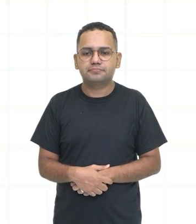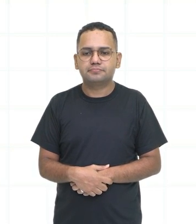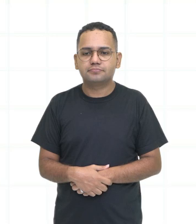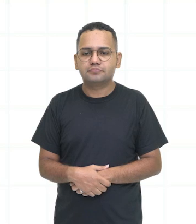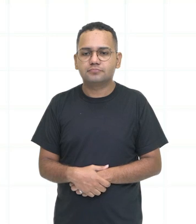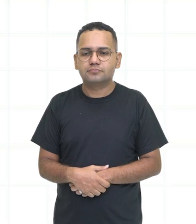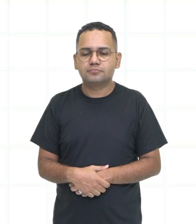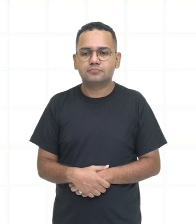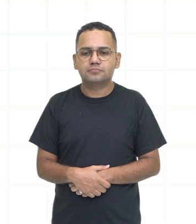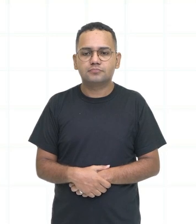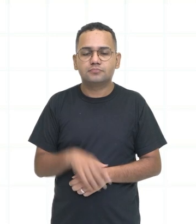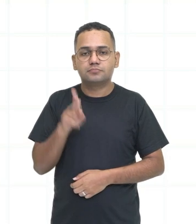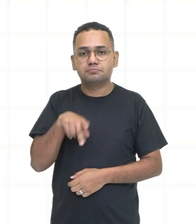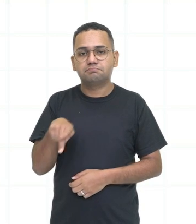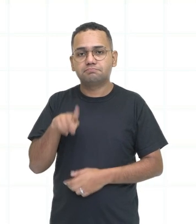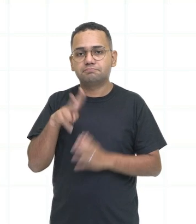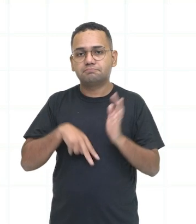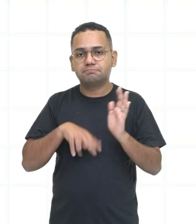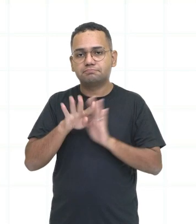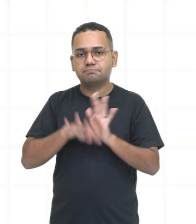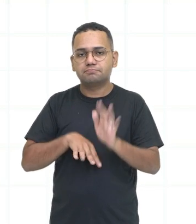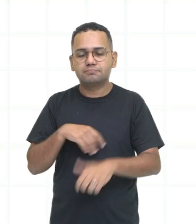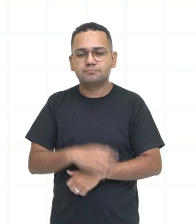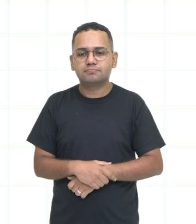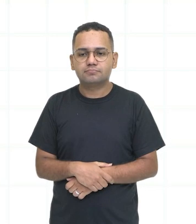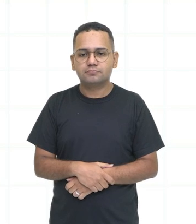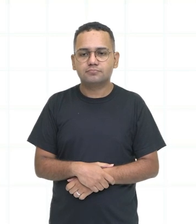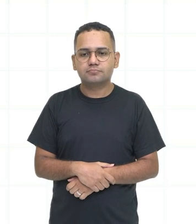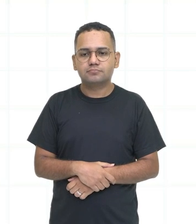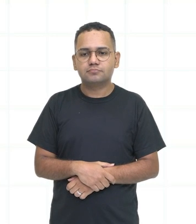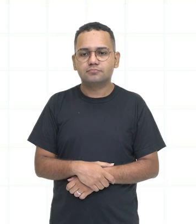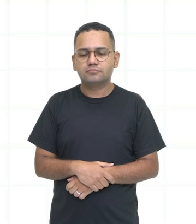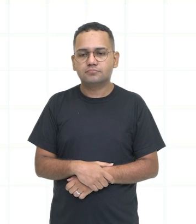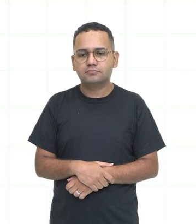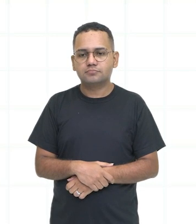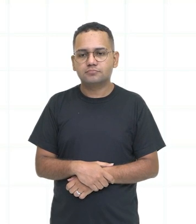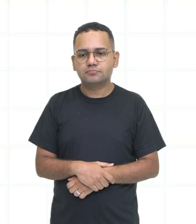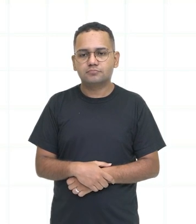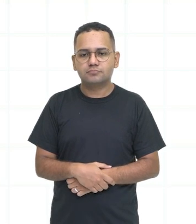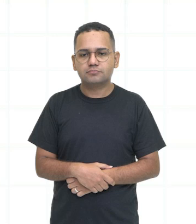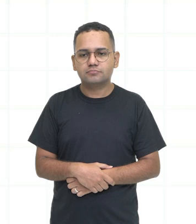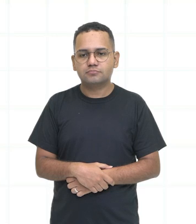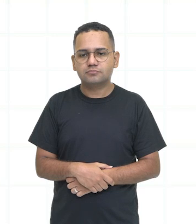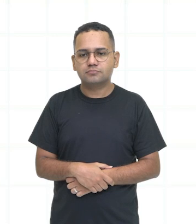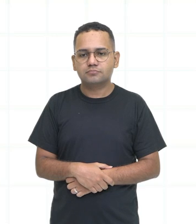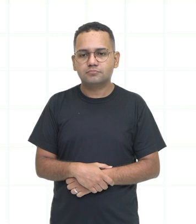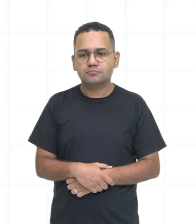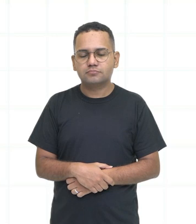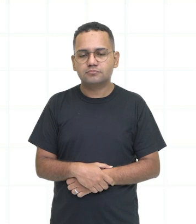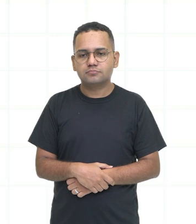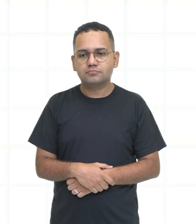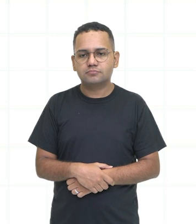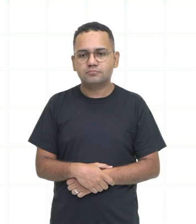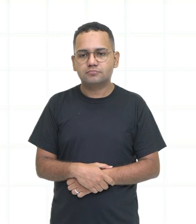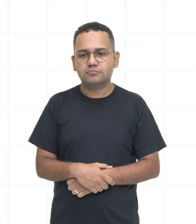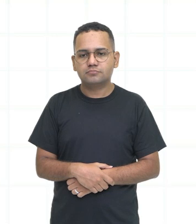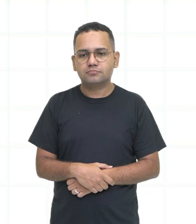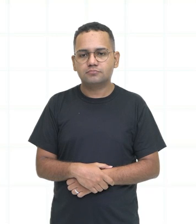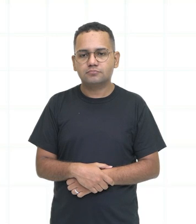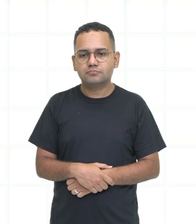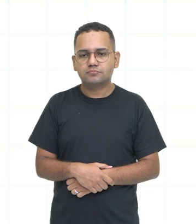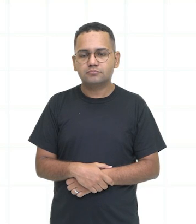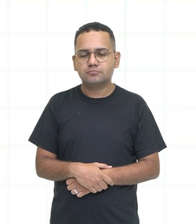my class starts in 45 minutes. Minha aula, né, starts, começa em 45